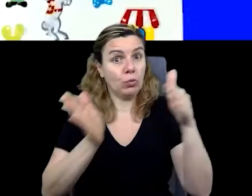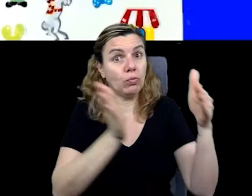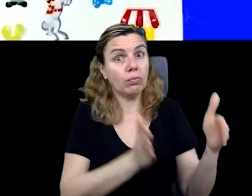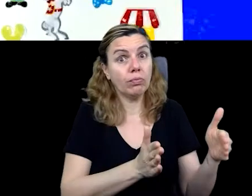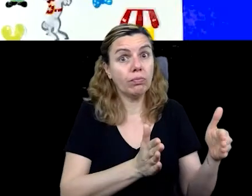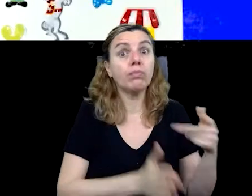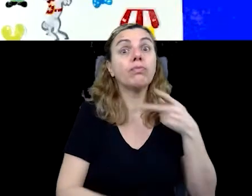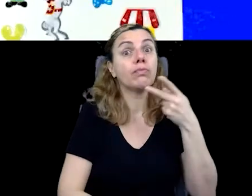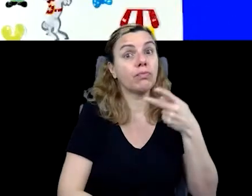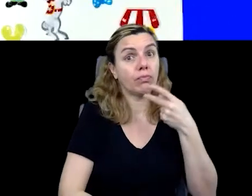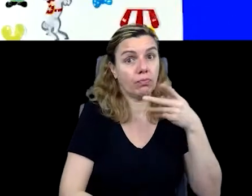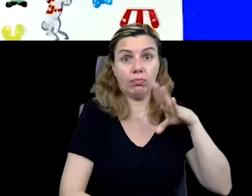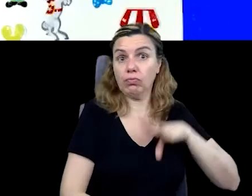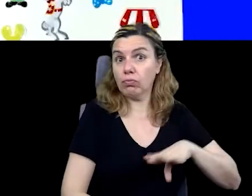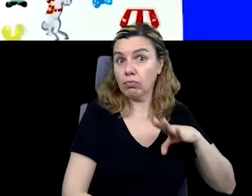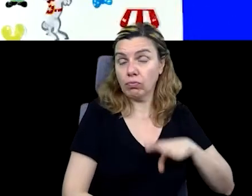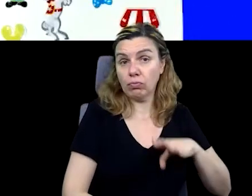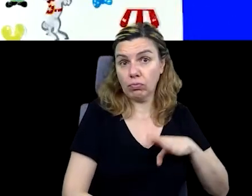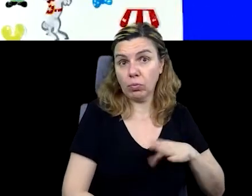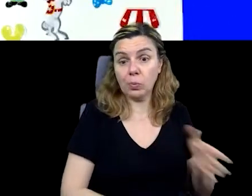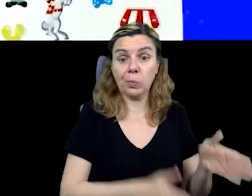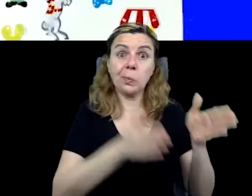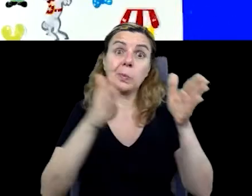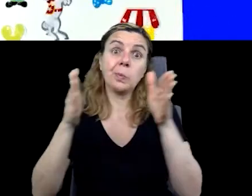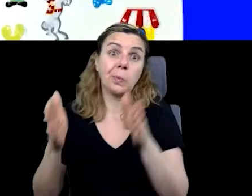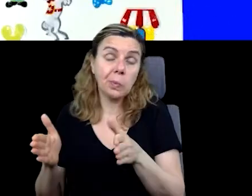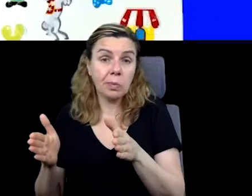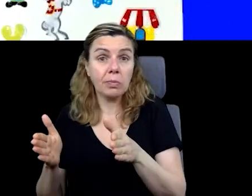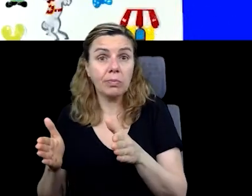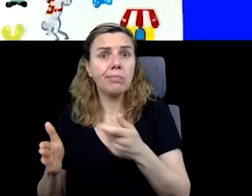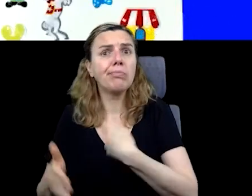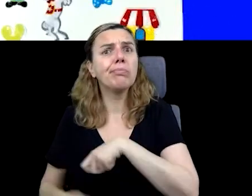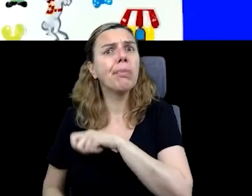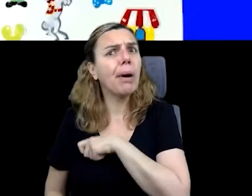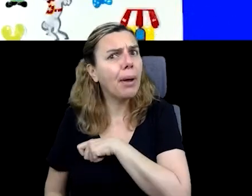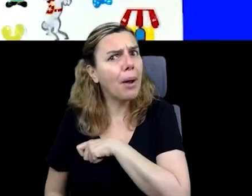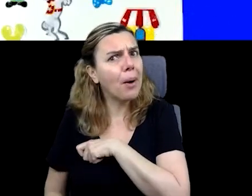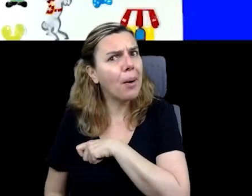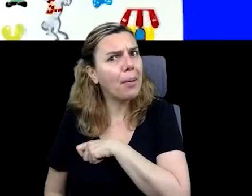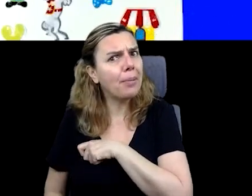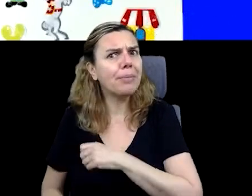se fala português, gente. E no outro, tudo é espanhol.